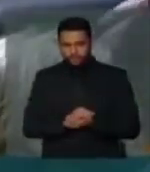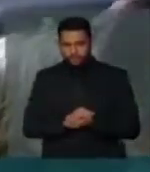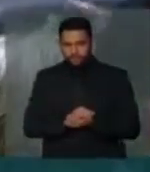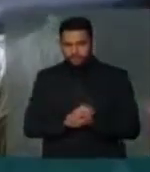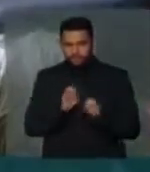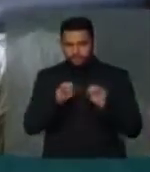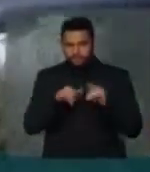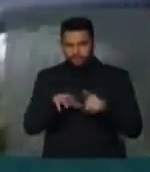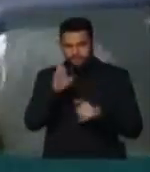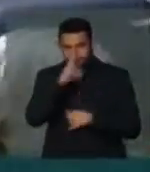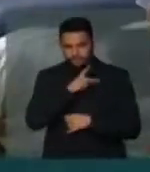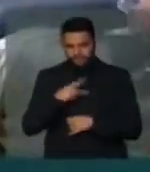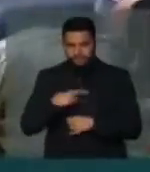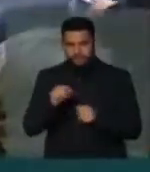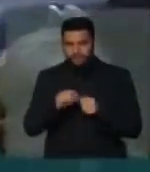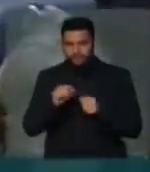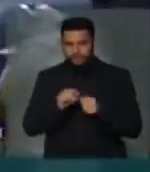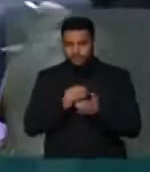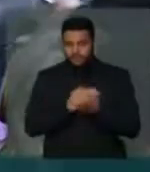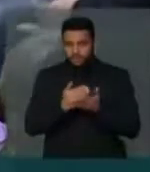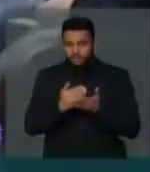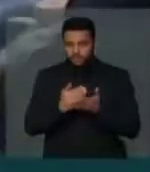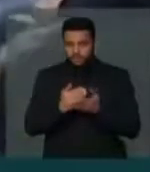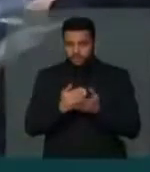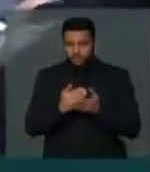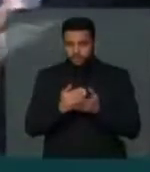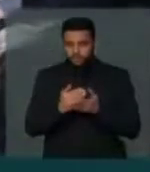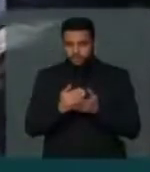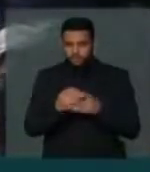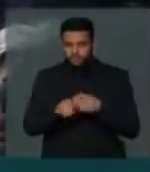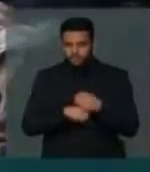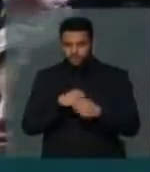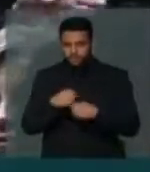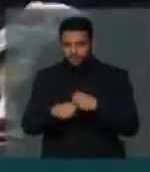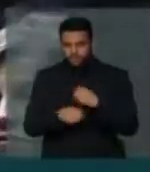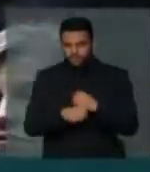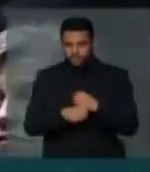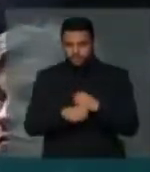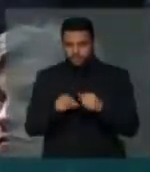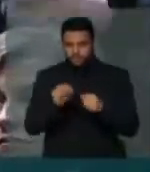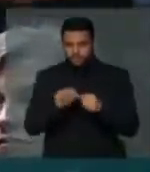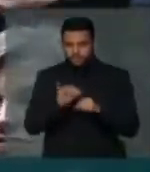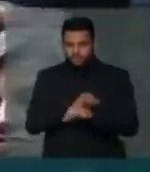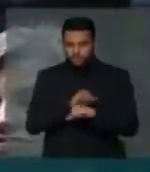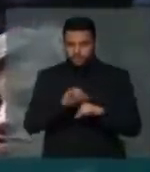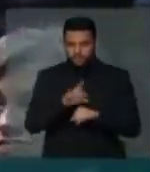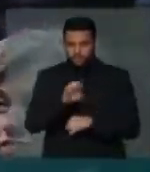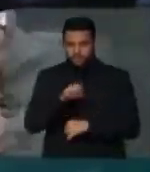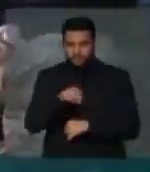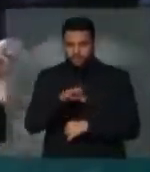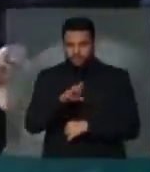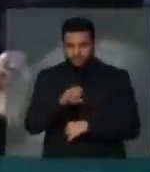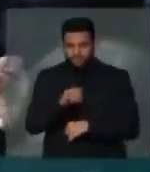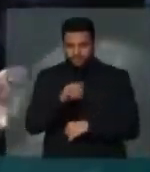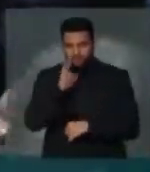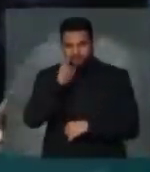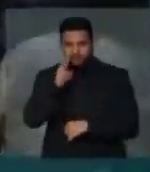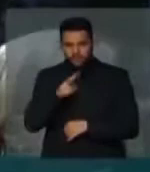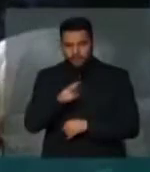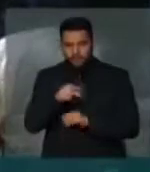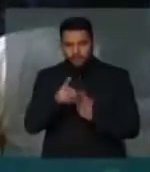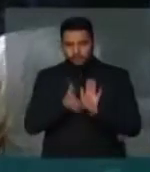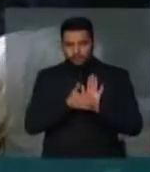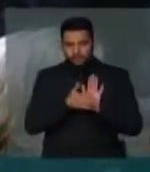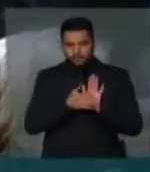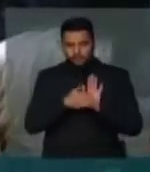Terminando, senhor presidente, se faça a partir do início do ano que vem. Fica um registro para o Denatran rever a portaria,